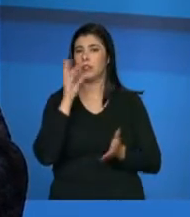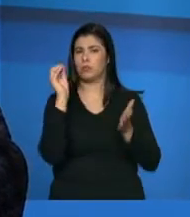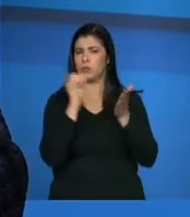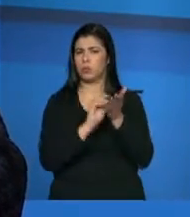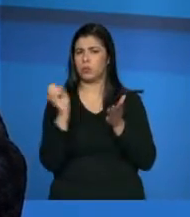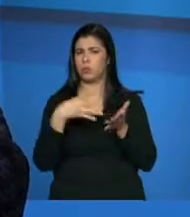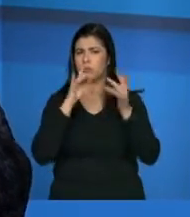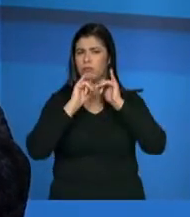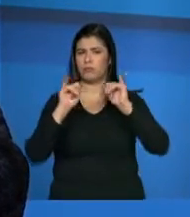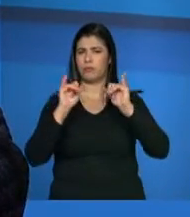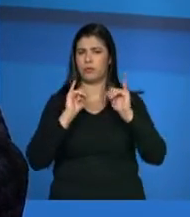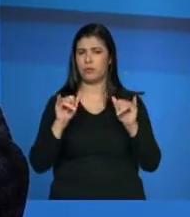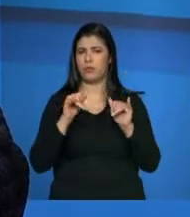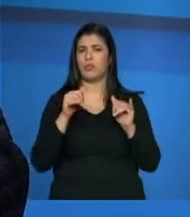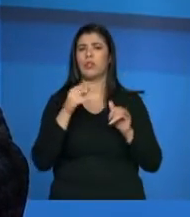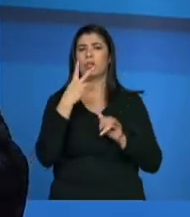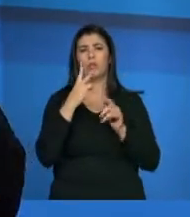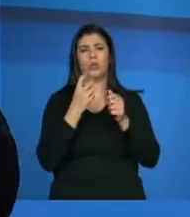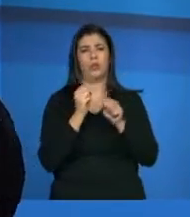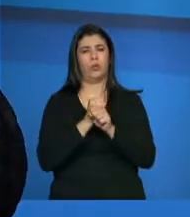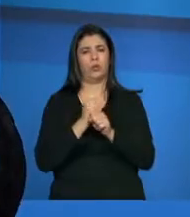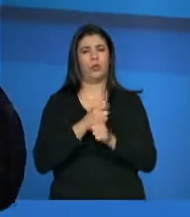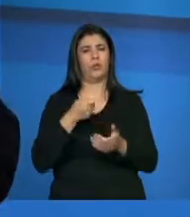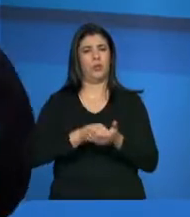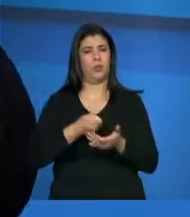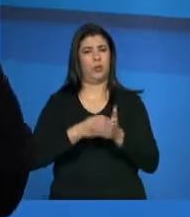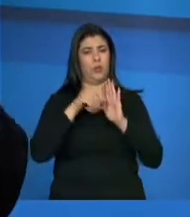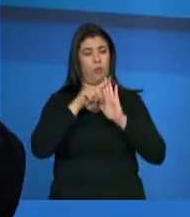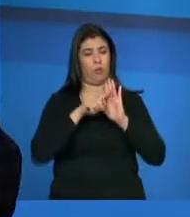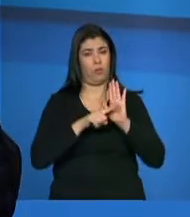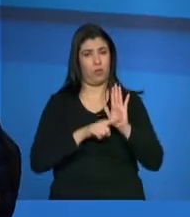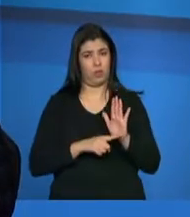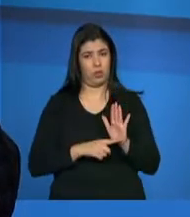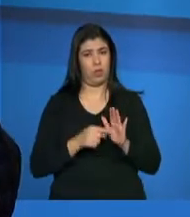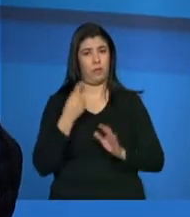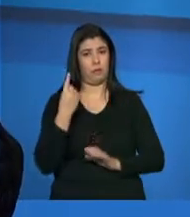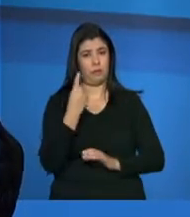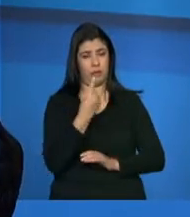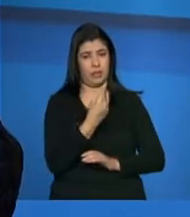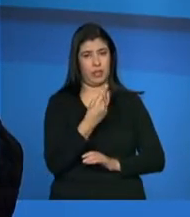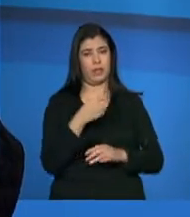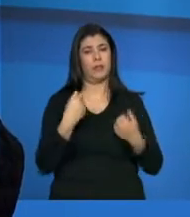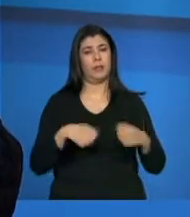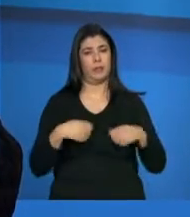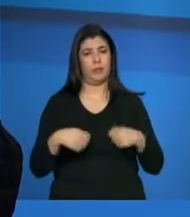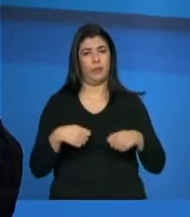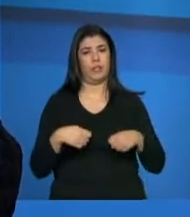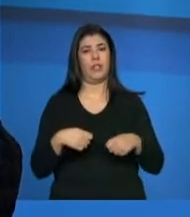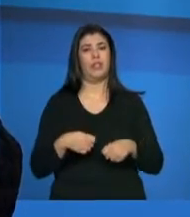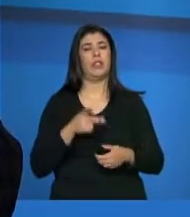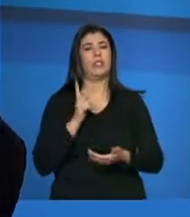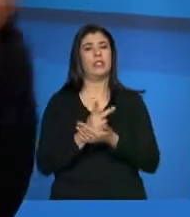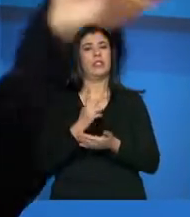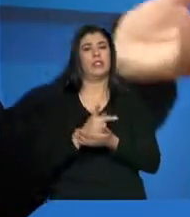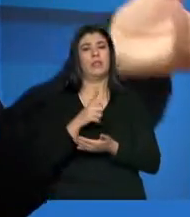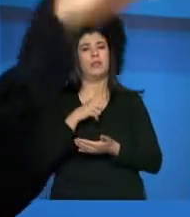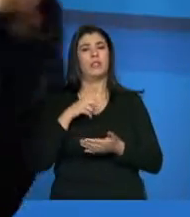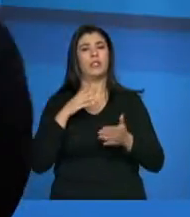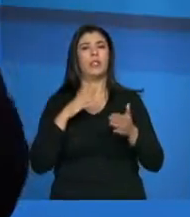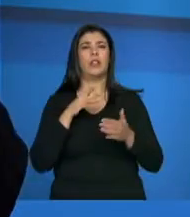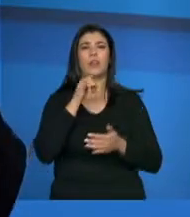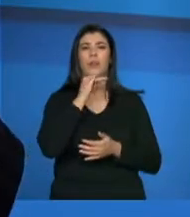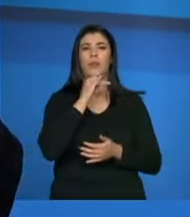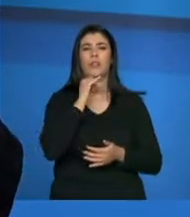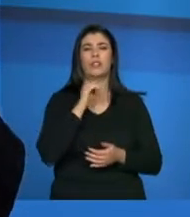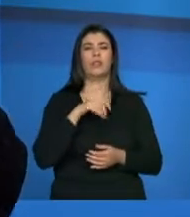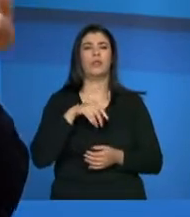prazo... Quer os programas, na verdade, dão um prazo. Para nós, o cadastro é a cada dois anos, ele tem que ser atualizado. Mas os programas sempre dão um prazo. No caso do Bolsa